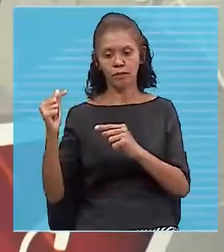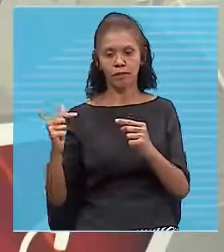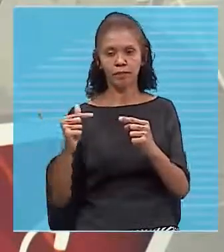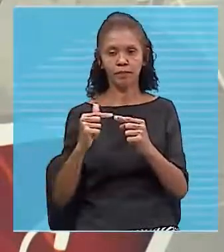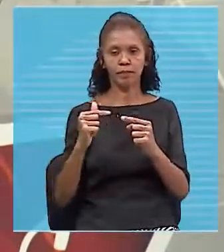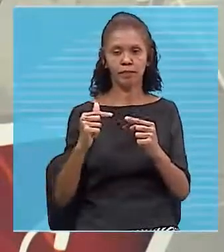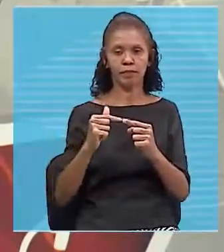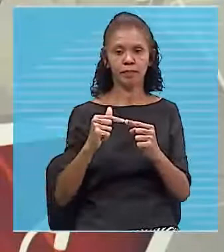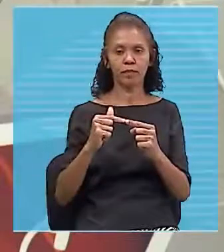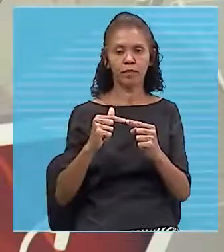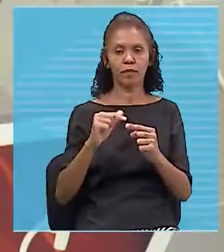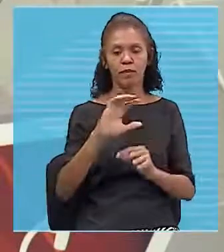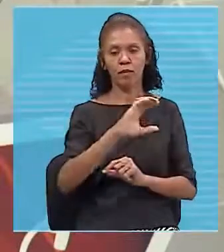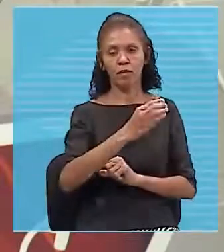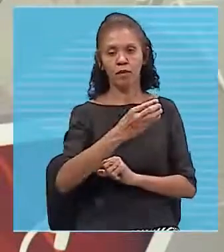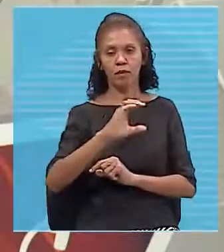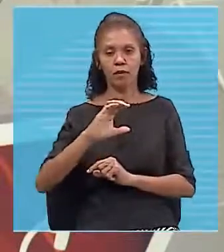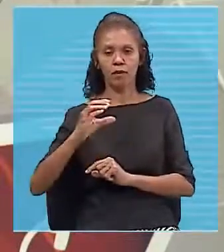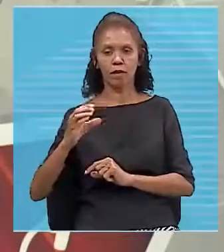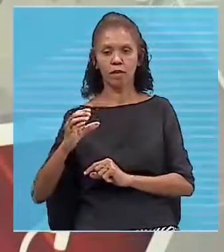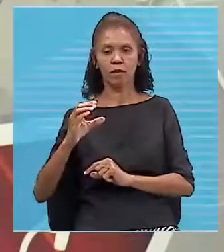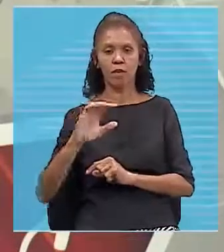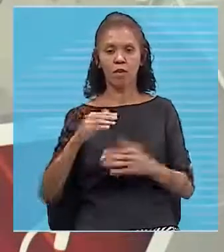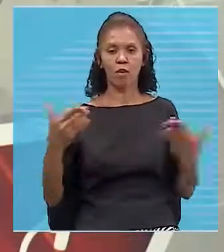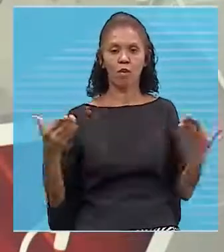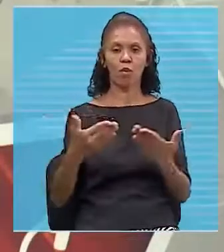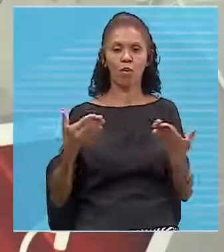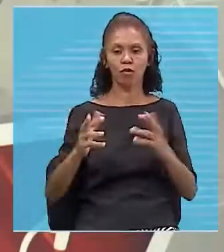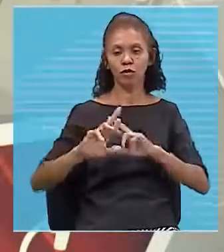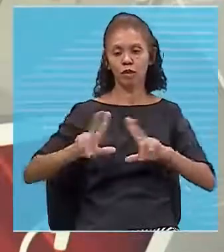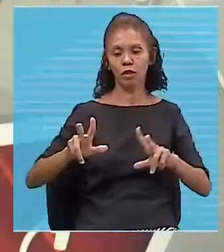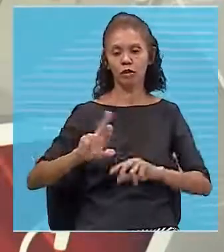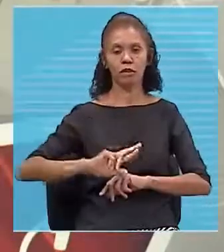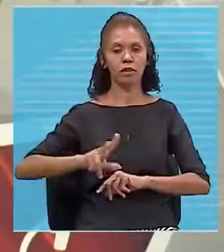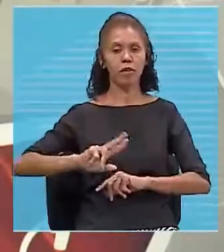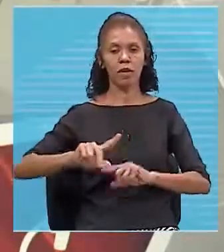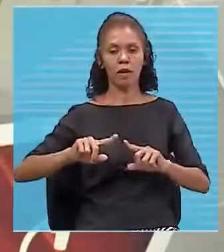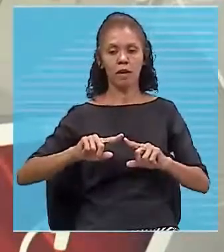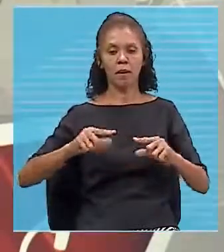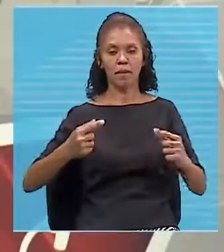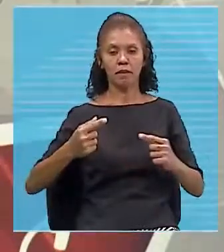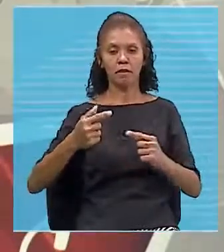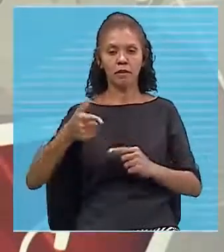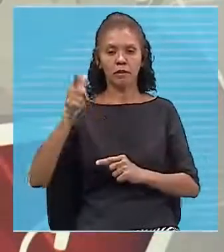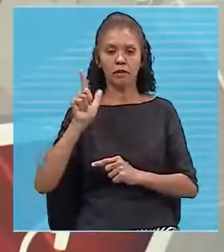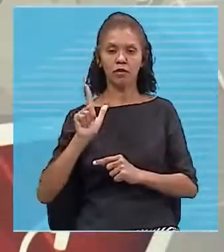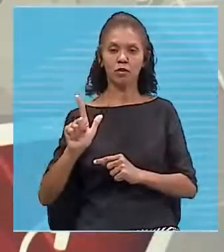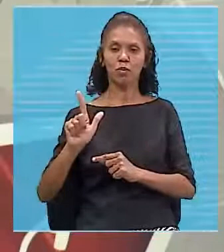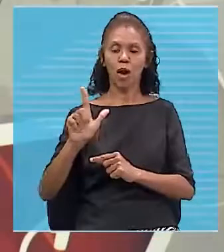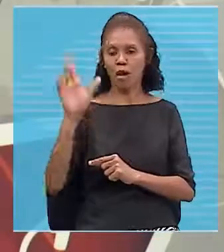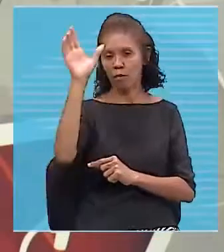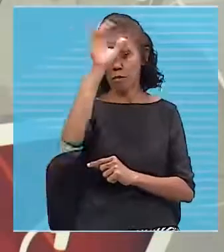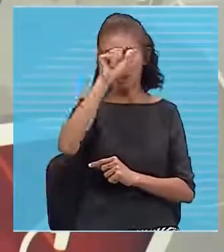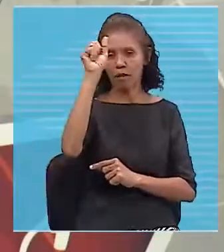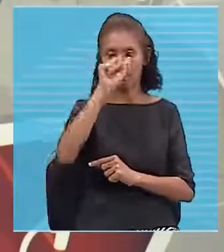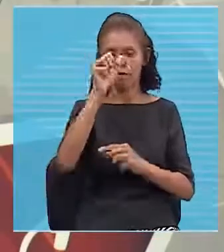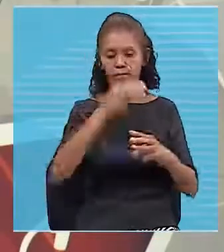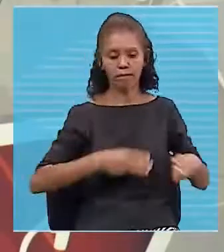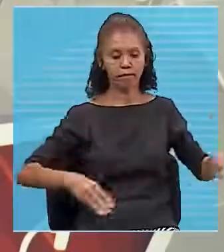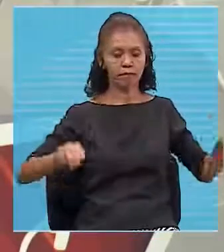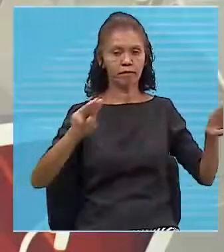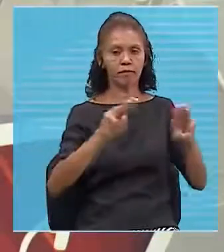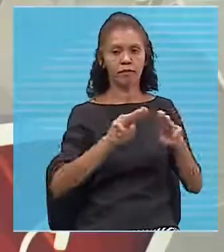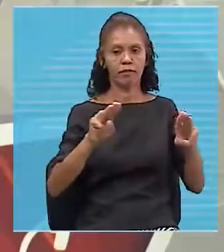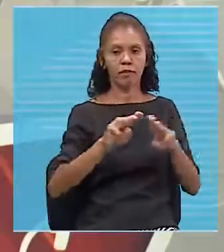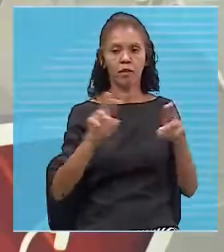vai ser diferente, tá? Hoje a gente vai continuar trabalhando esse tema de campo magnético em um condutor